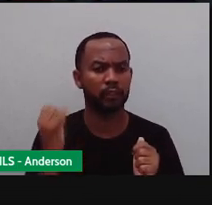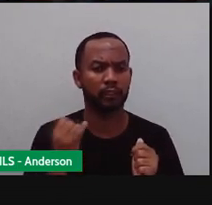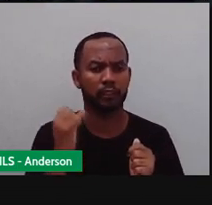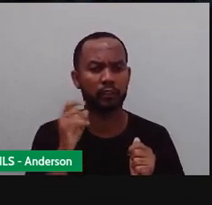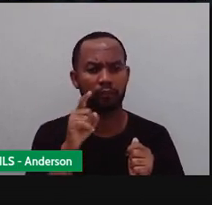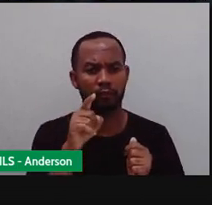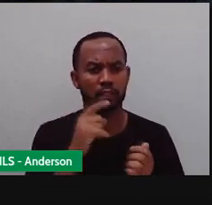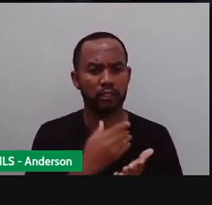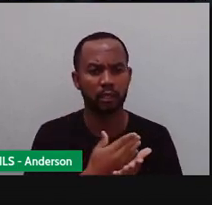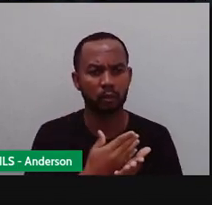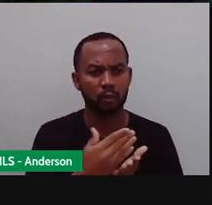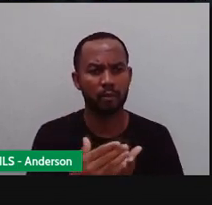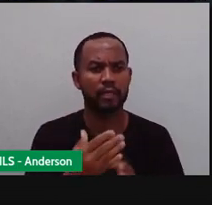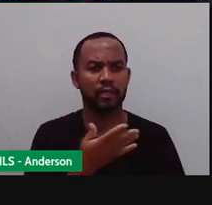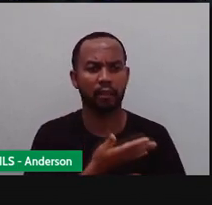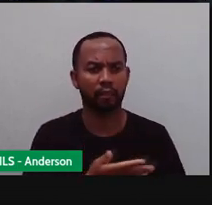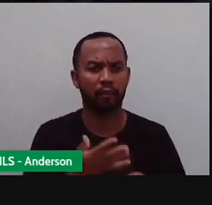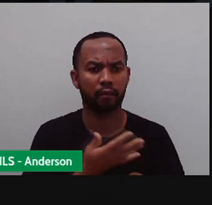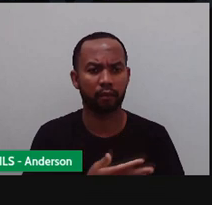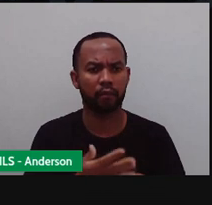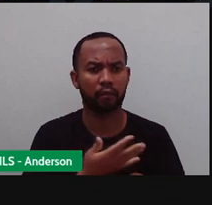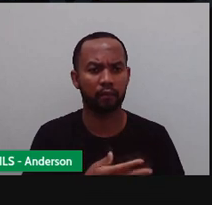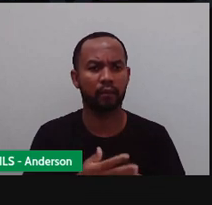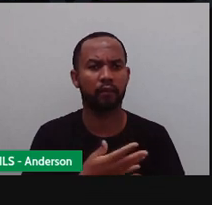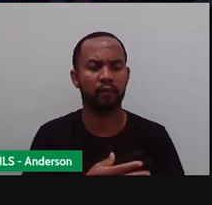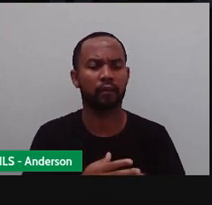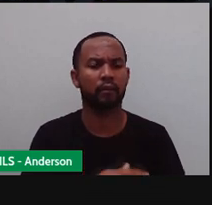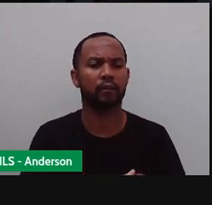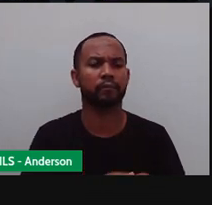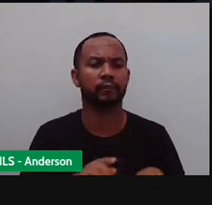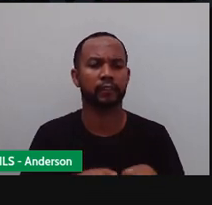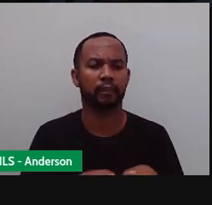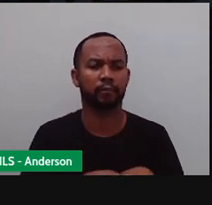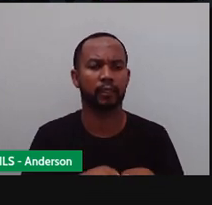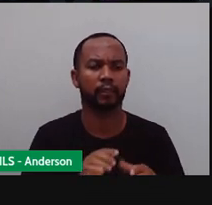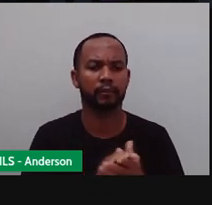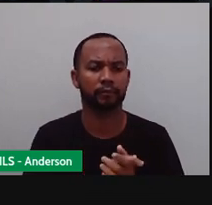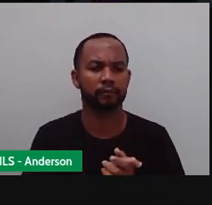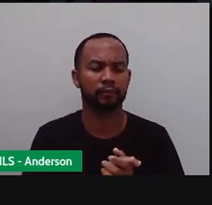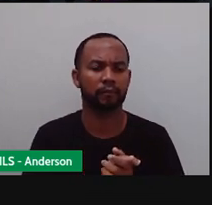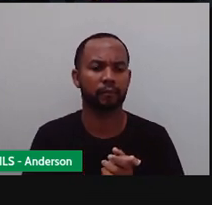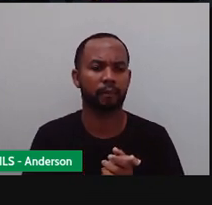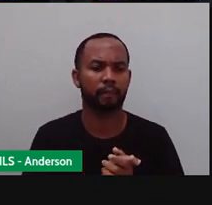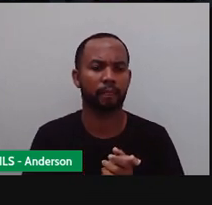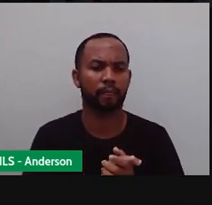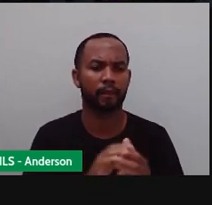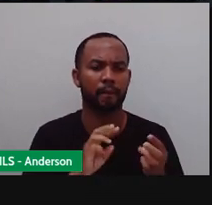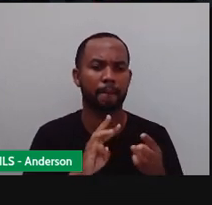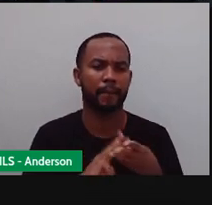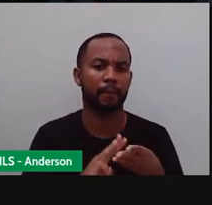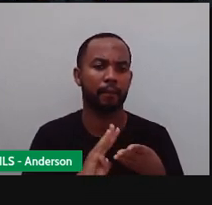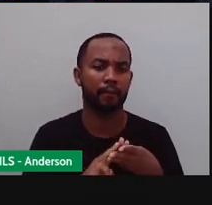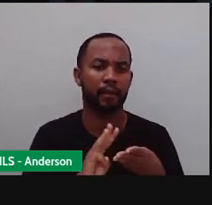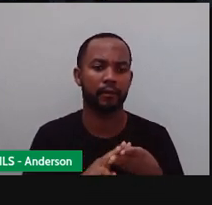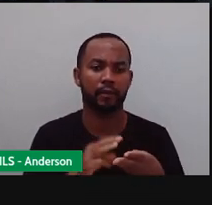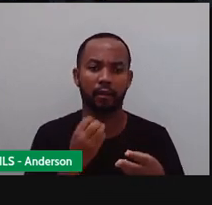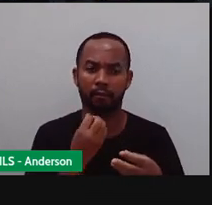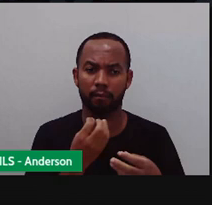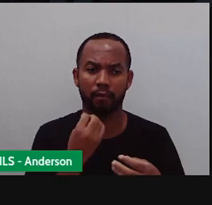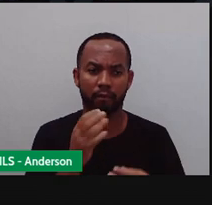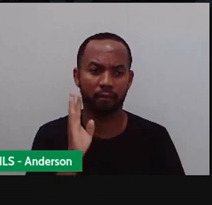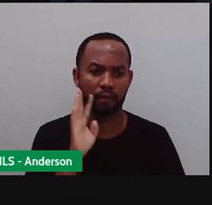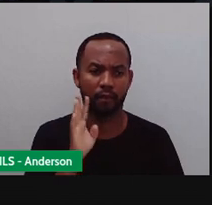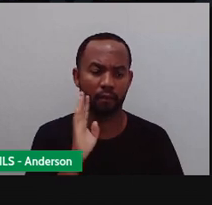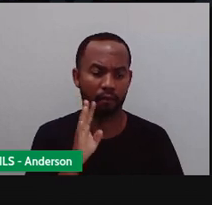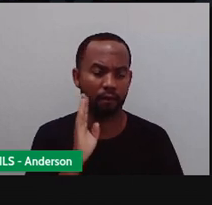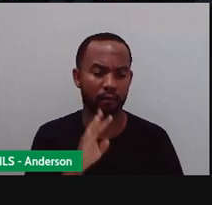comece o quê? A treinar. E deixa esse medinho aí de fazer conta de lado. Porque matemática é fantástico. E eu sei que vocês estão